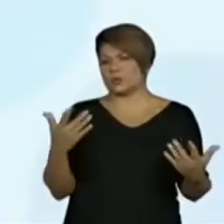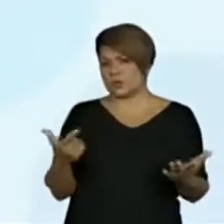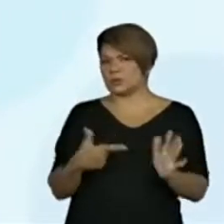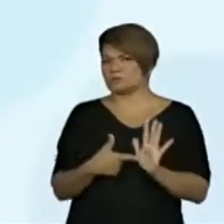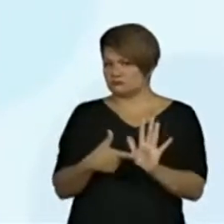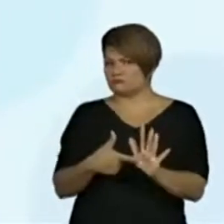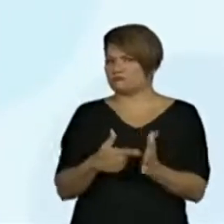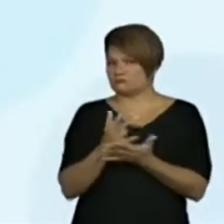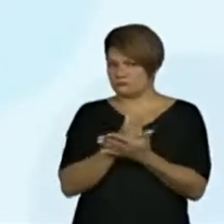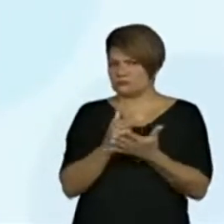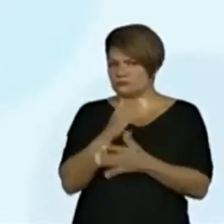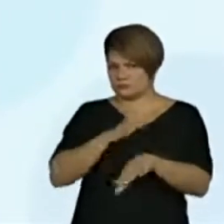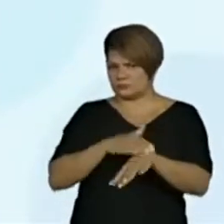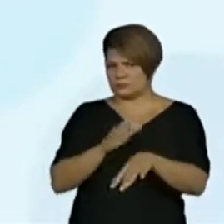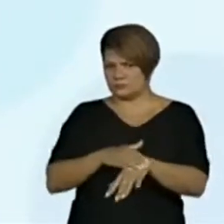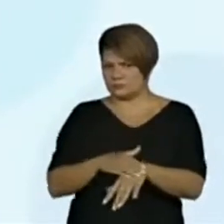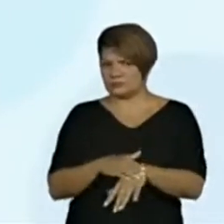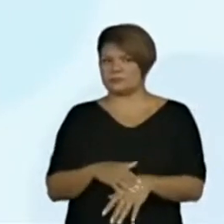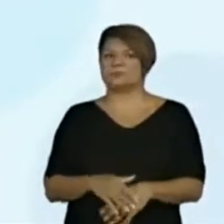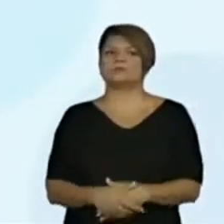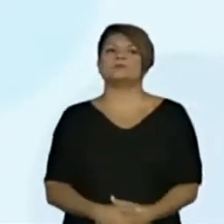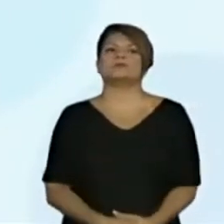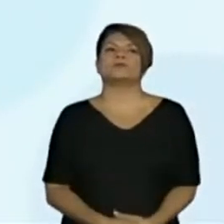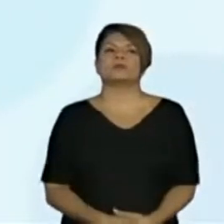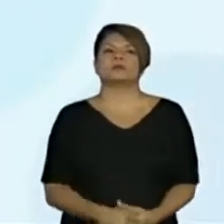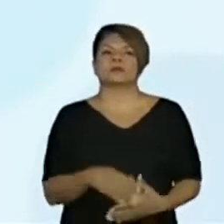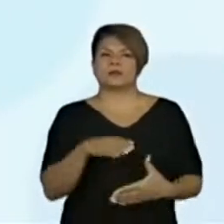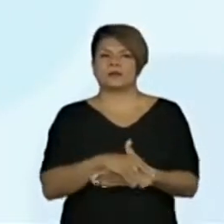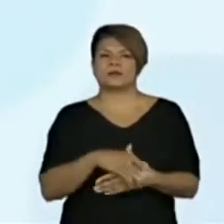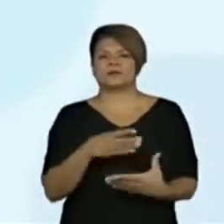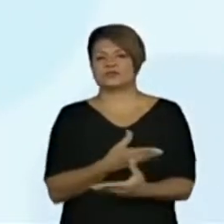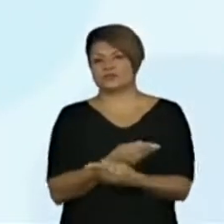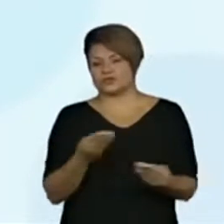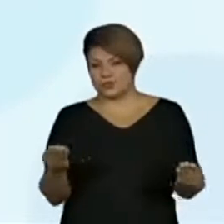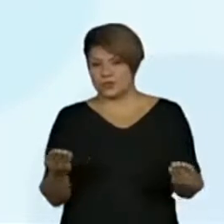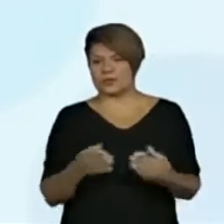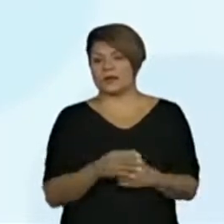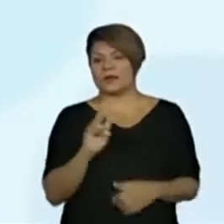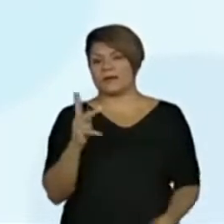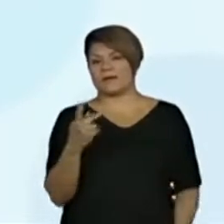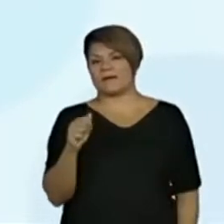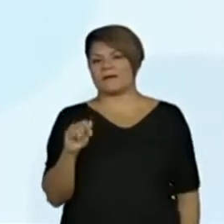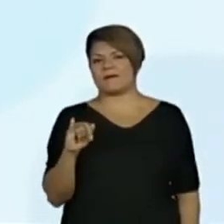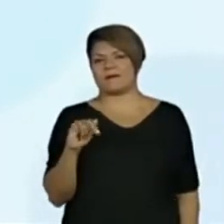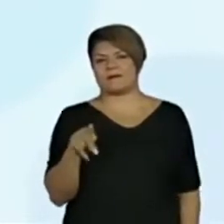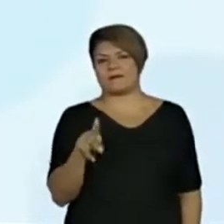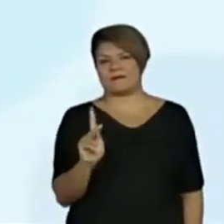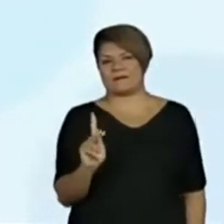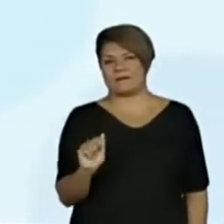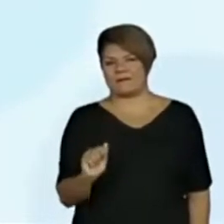imagens feitas e os desenhos. E também a editora. O que é importante?